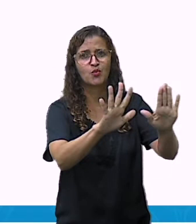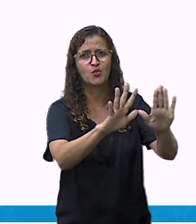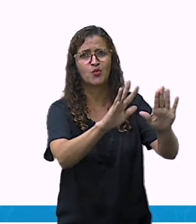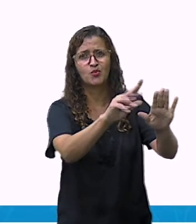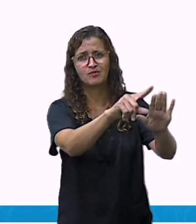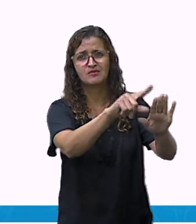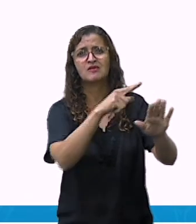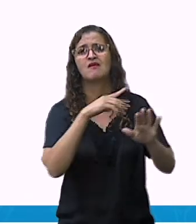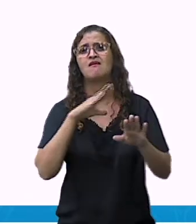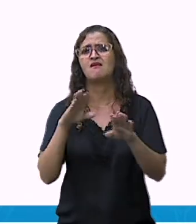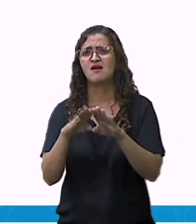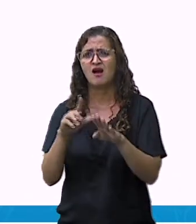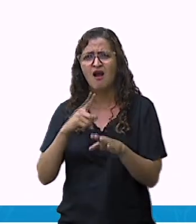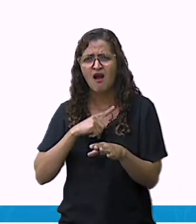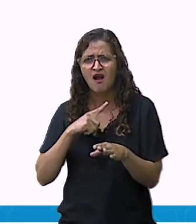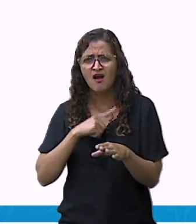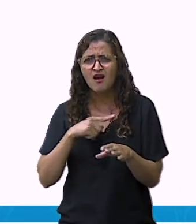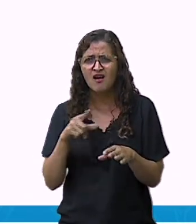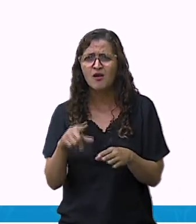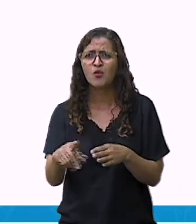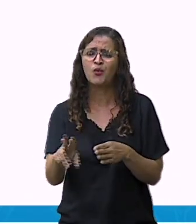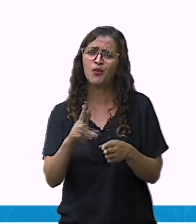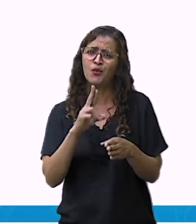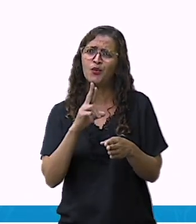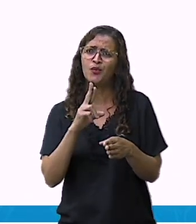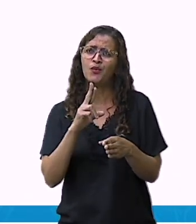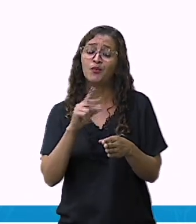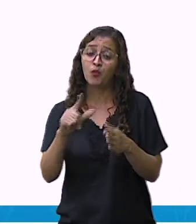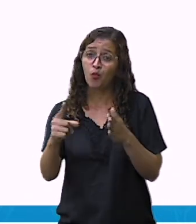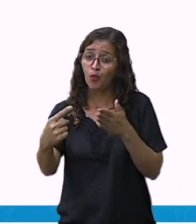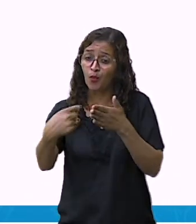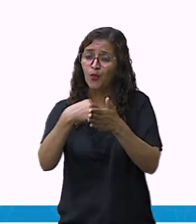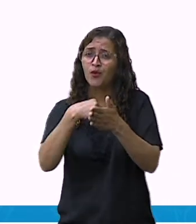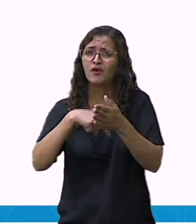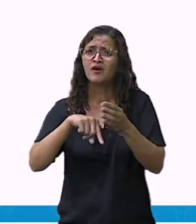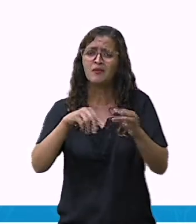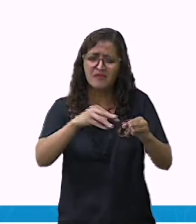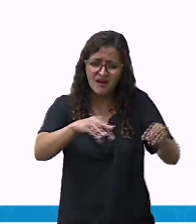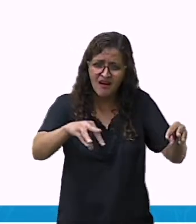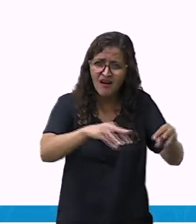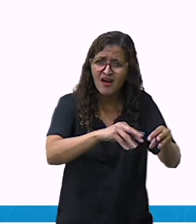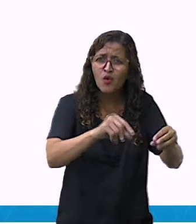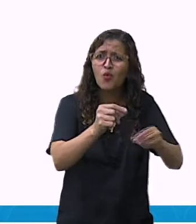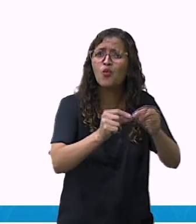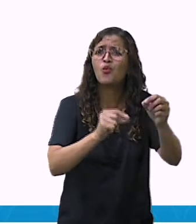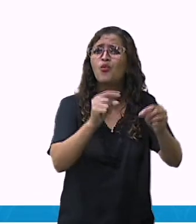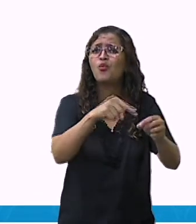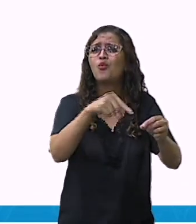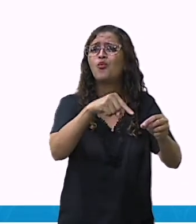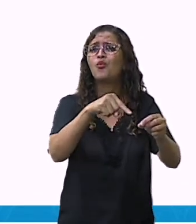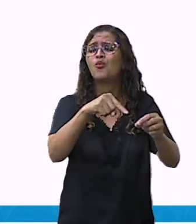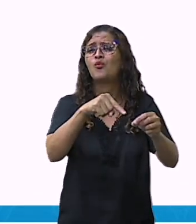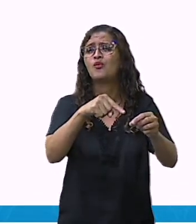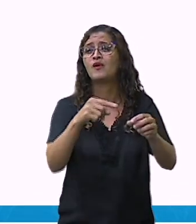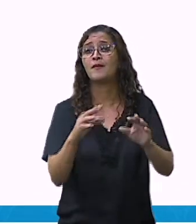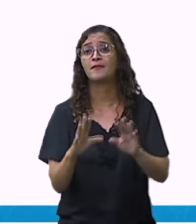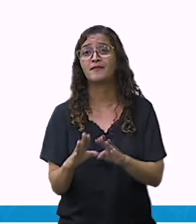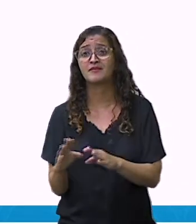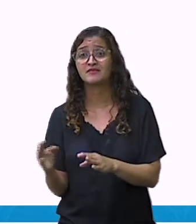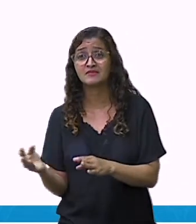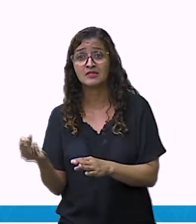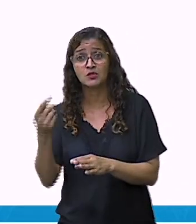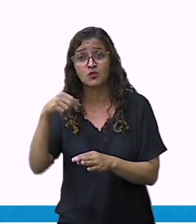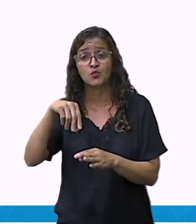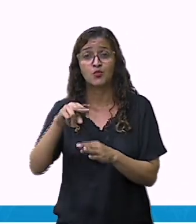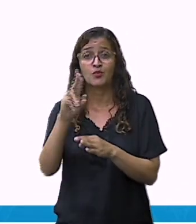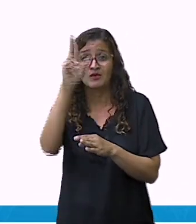perguntar, mas no solo, professora? No solo, sim. Uma vez que você mata um inseto e joga lá no seu